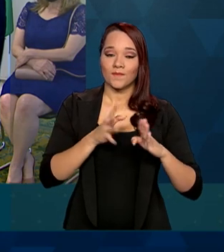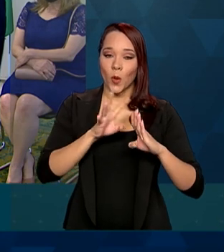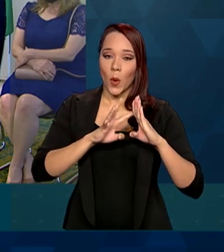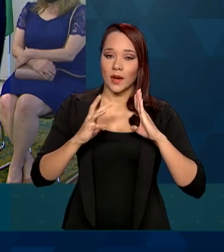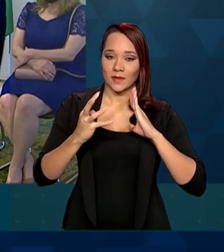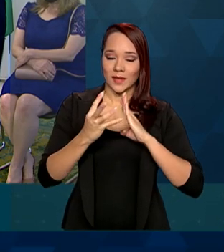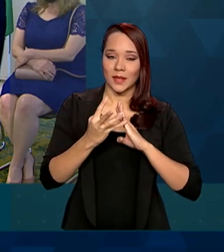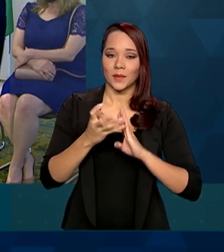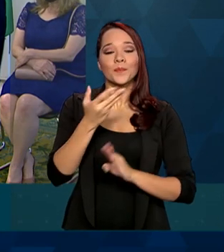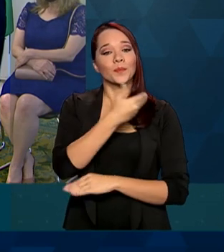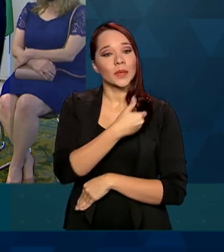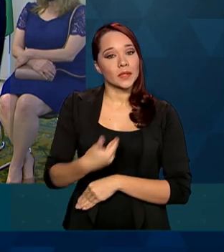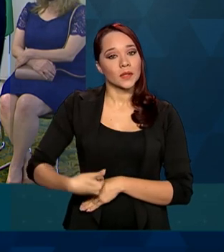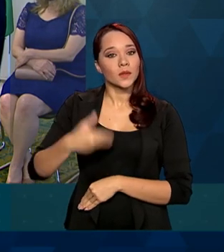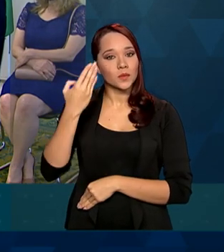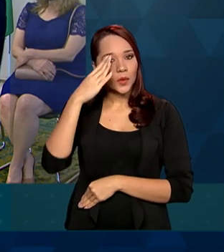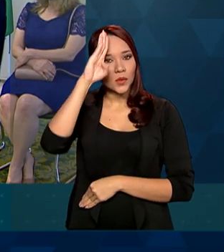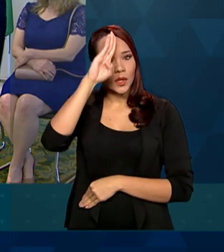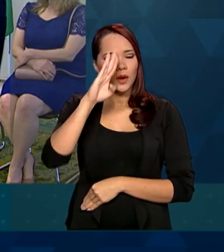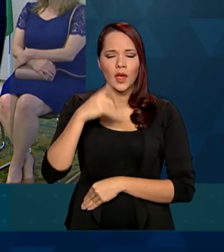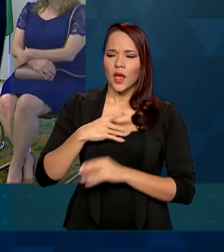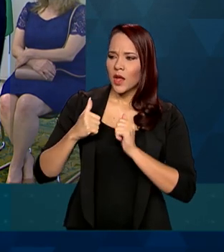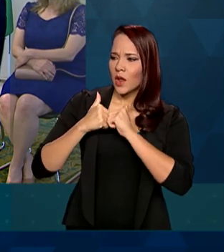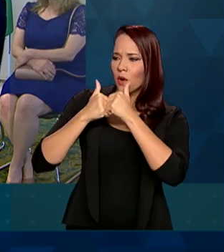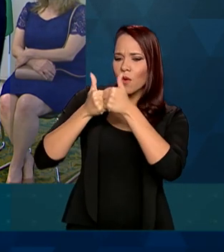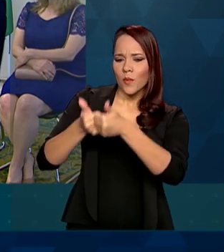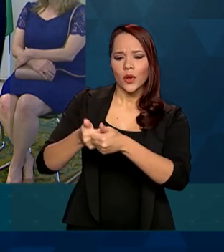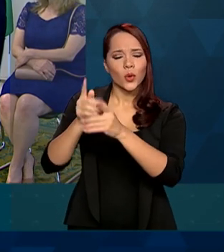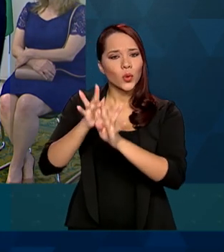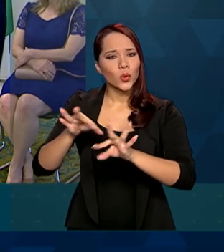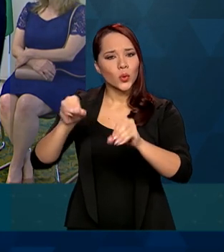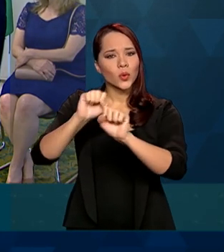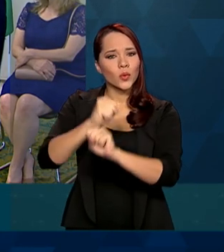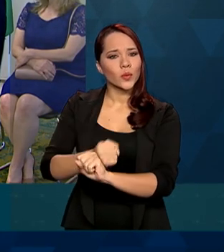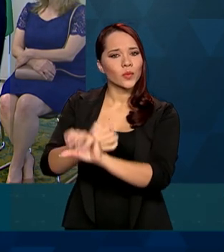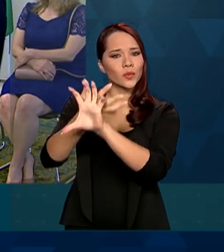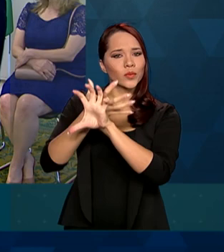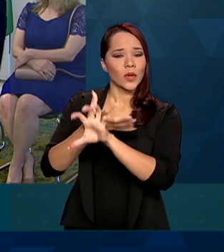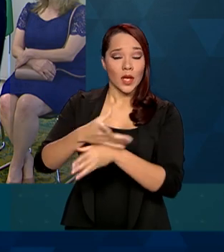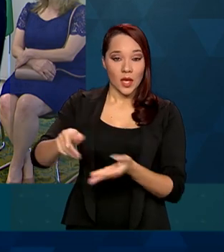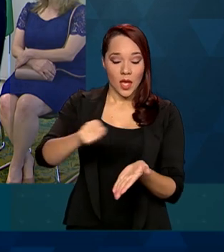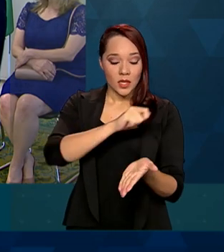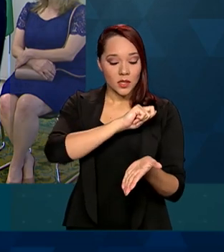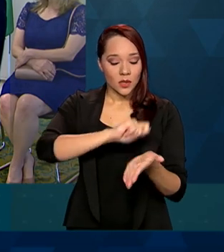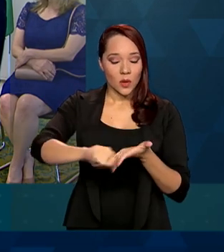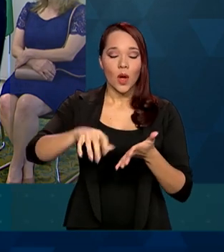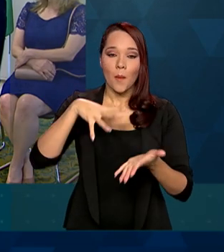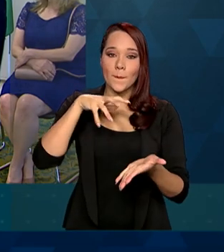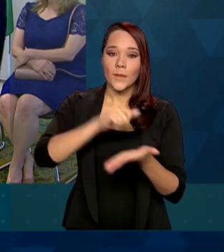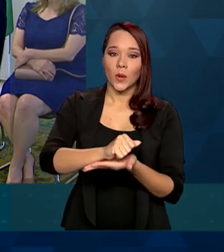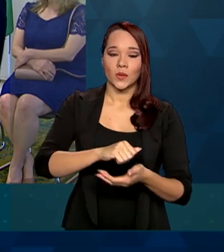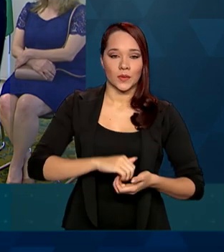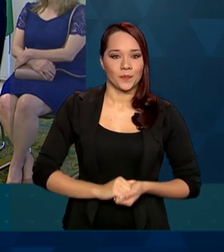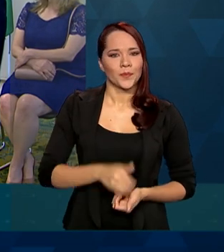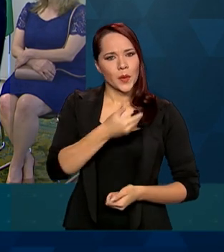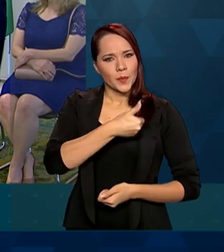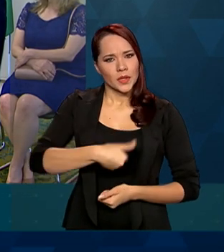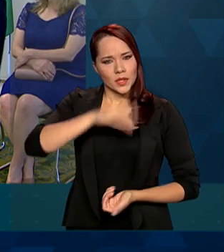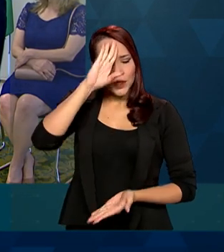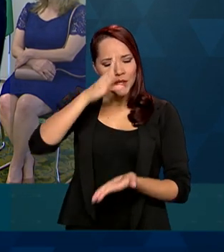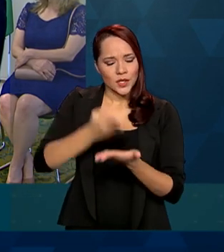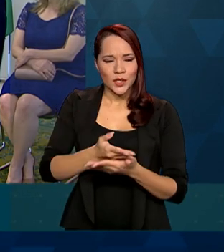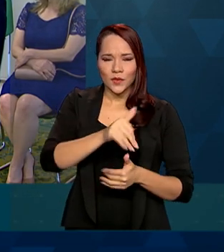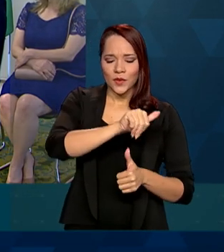Alvorada, o presidente Jair Bolsonaro acompanhou tudo por videoconferência e assinou o termo de posse. O presidente acredita numa